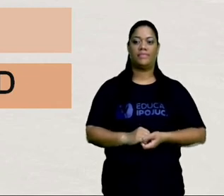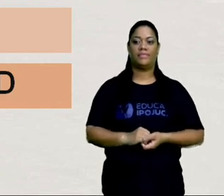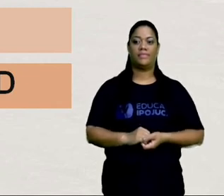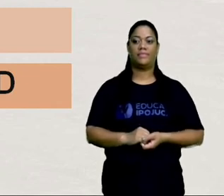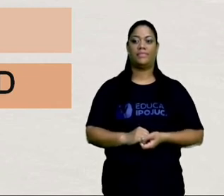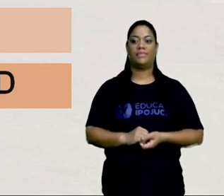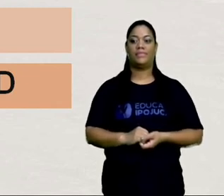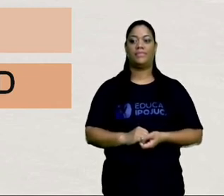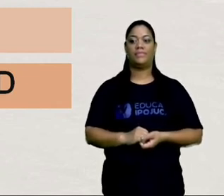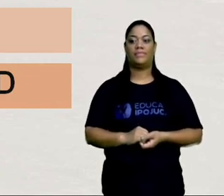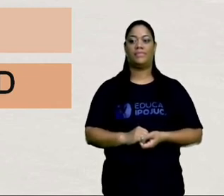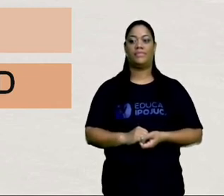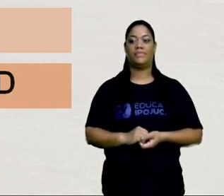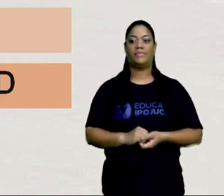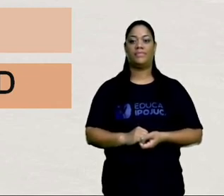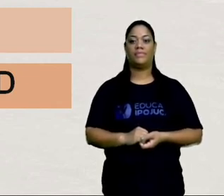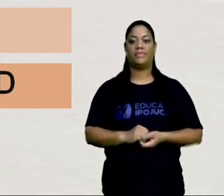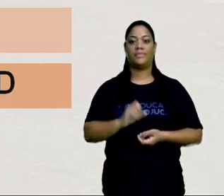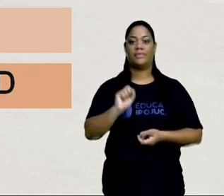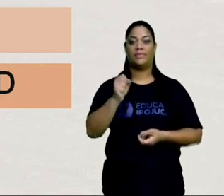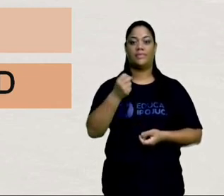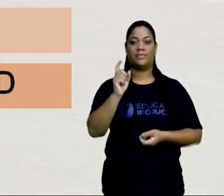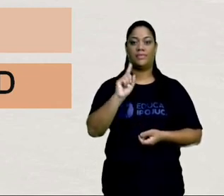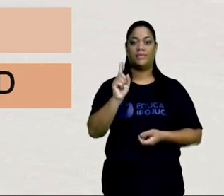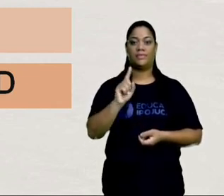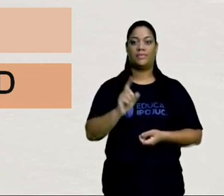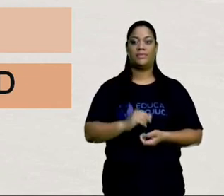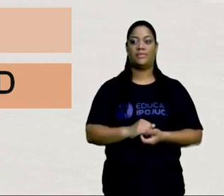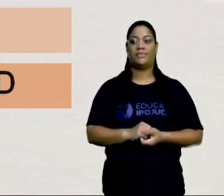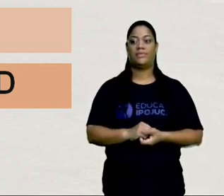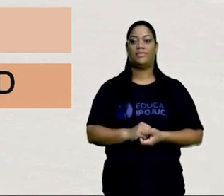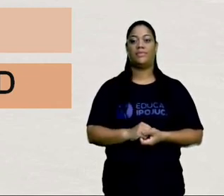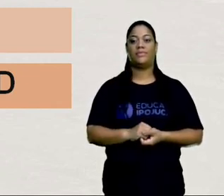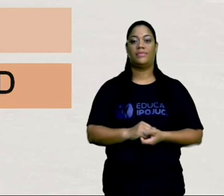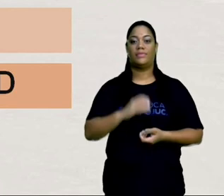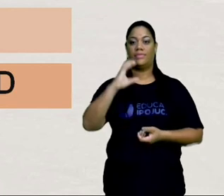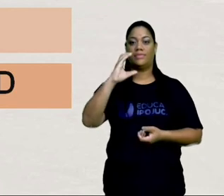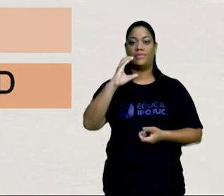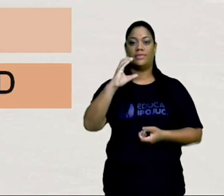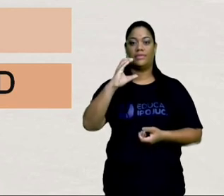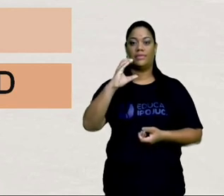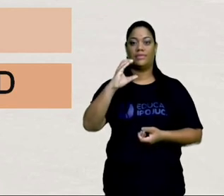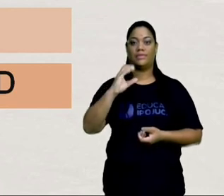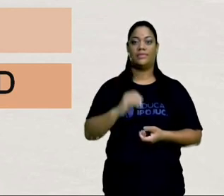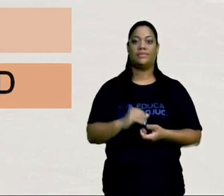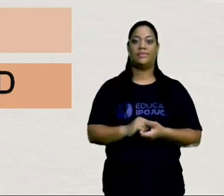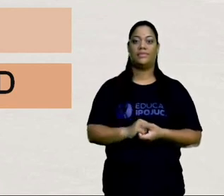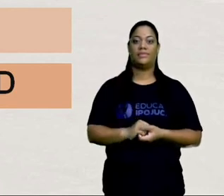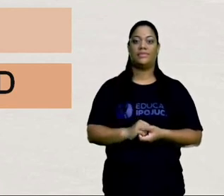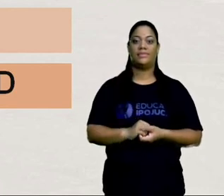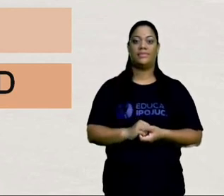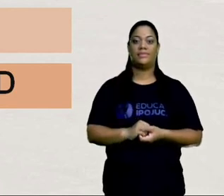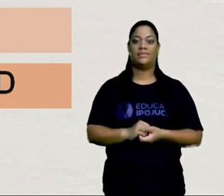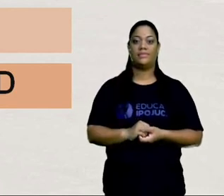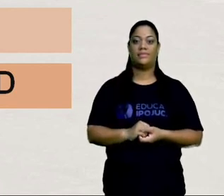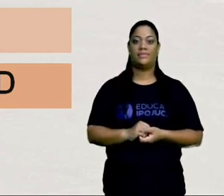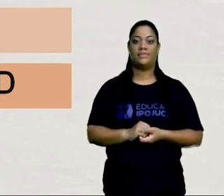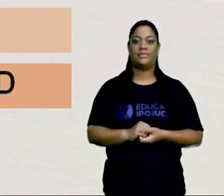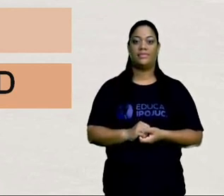aqui, mas tá errado, não? Não é oito, não. Cadê? Oito aqui do C. Vou cobrir aqui para não ficar com erro.